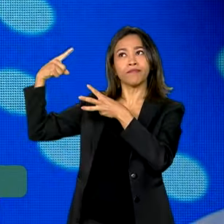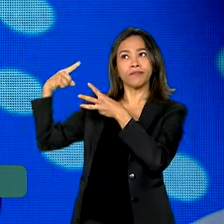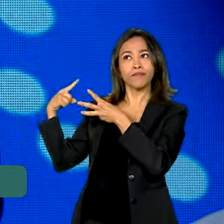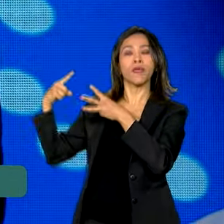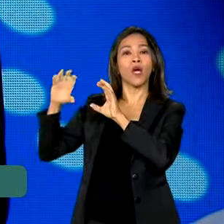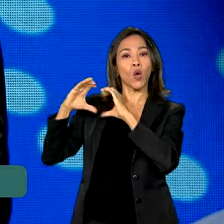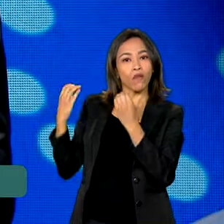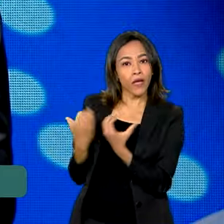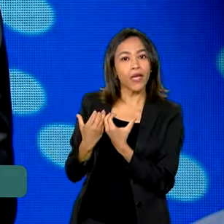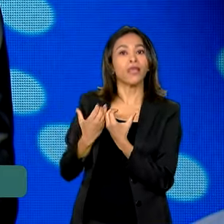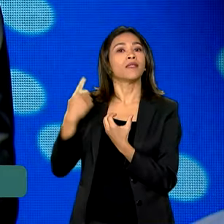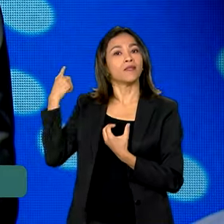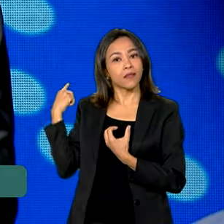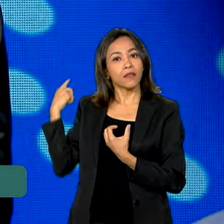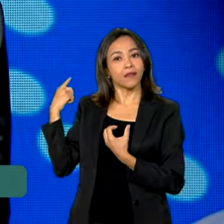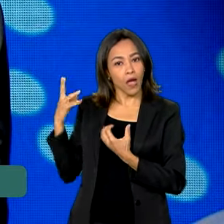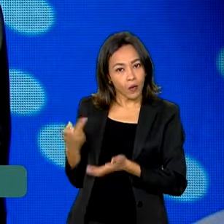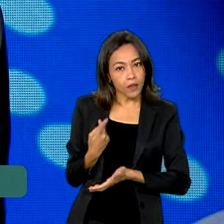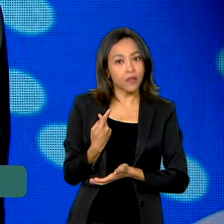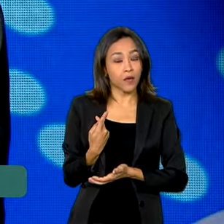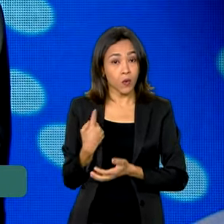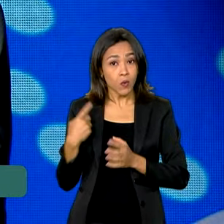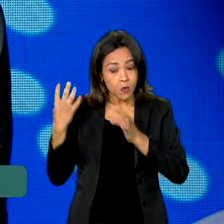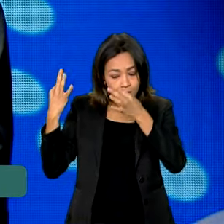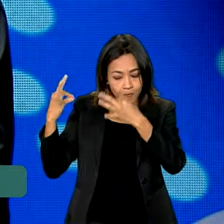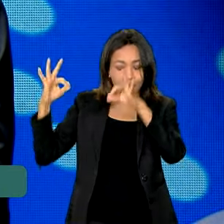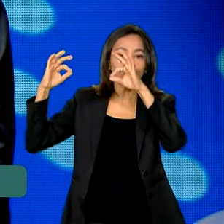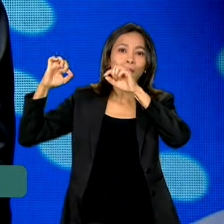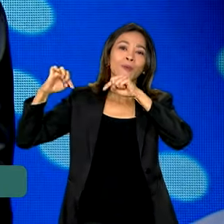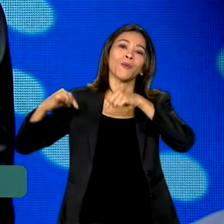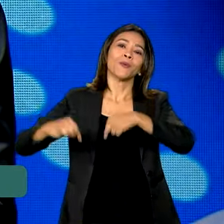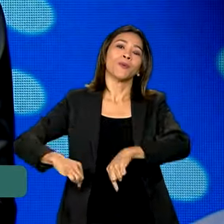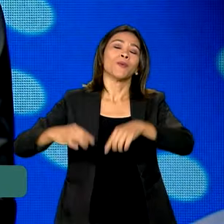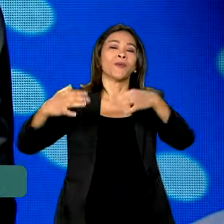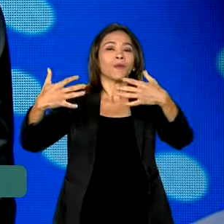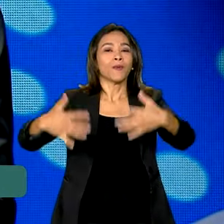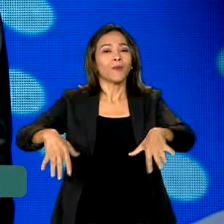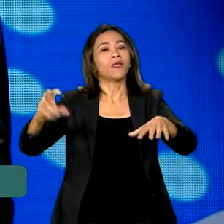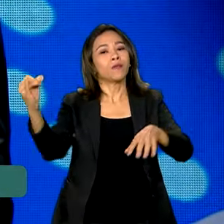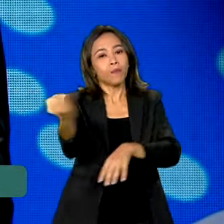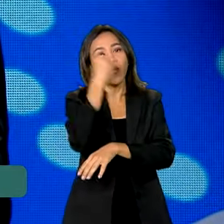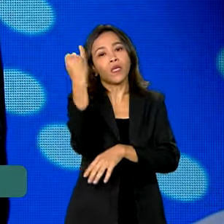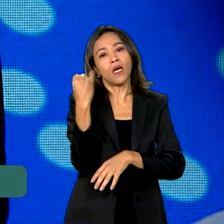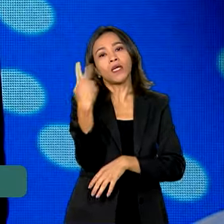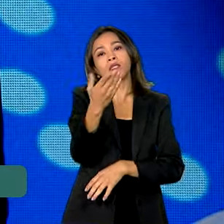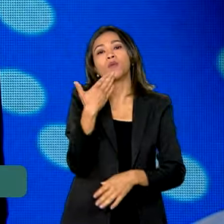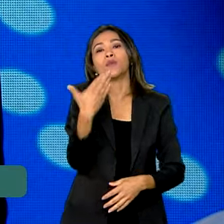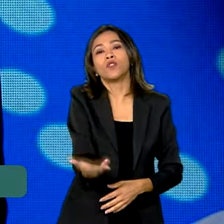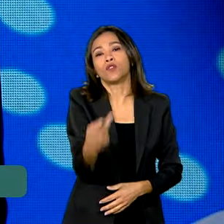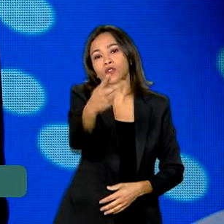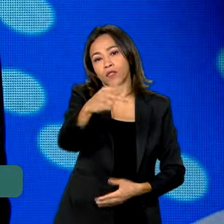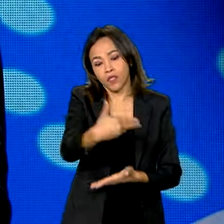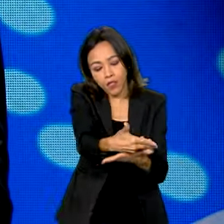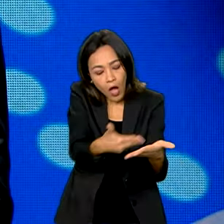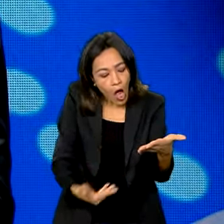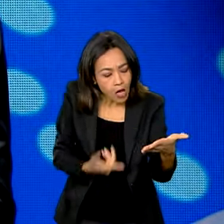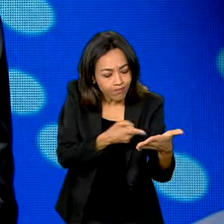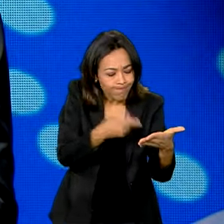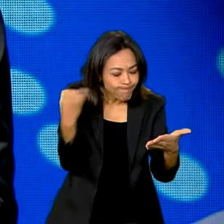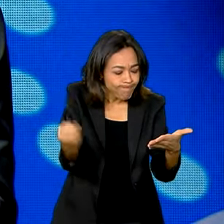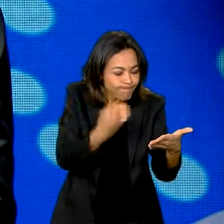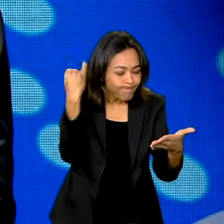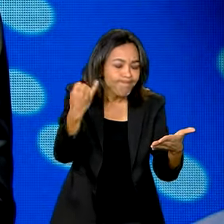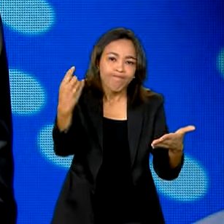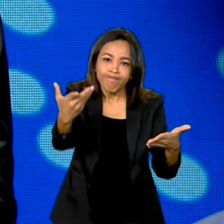2006 e 2016 confirmaram a relevância da pauta de vocês, resultando em ampliação de